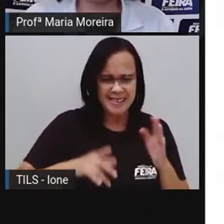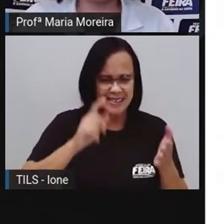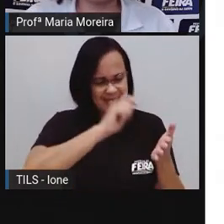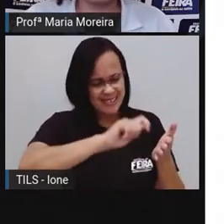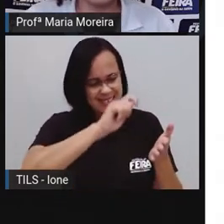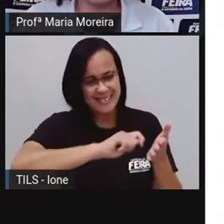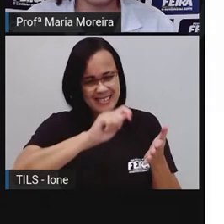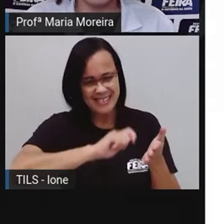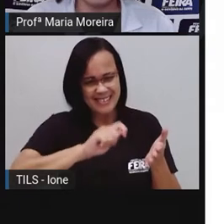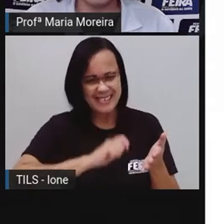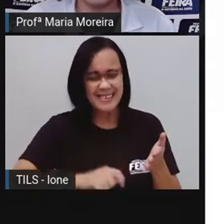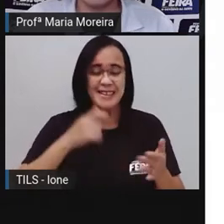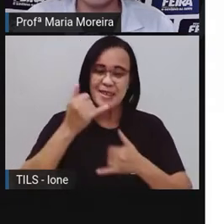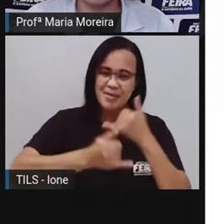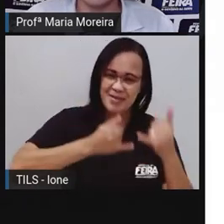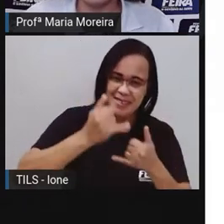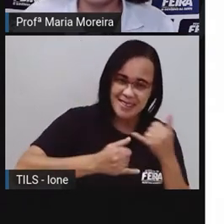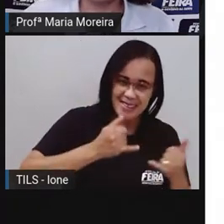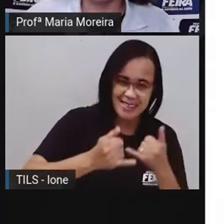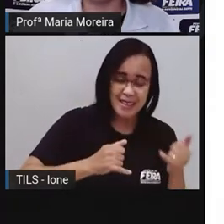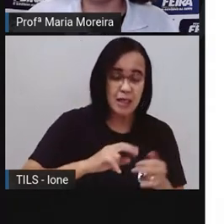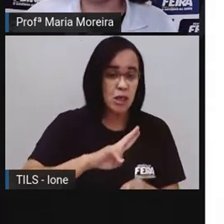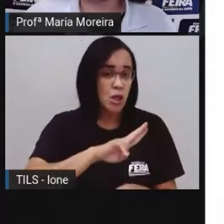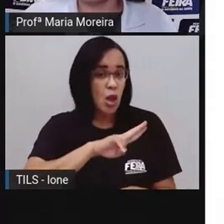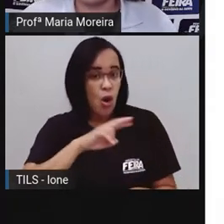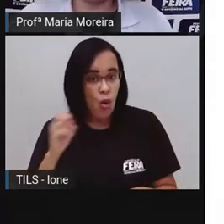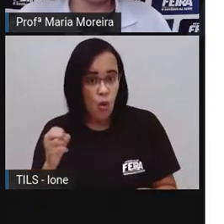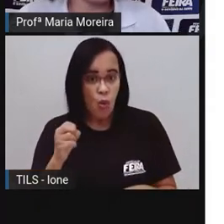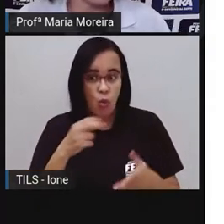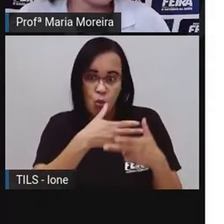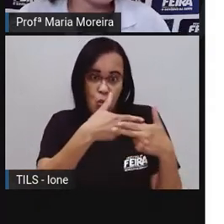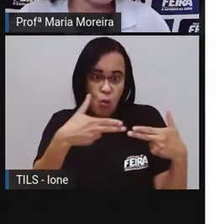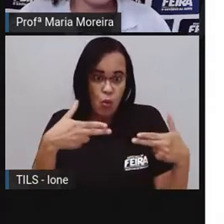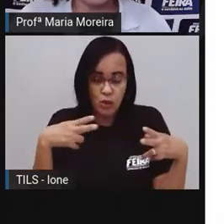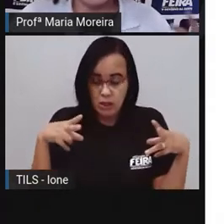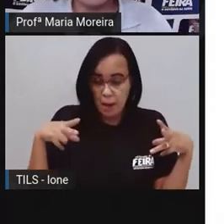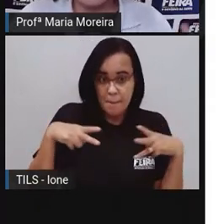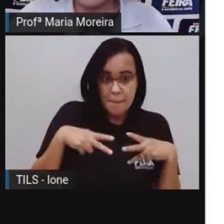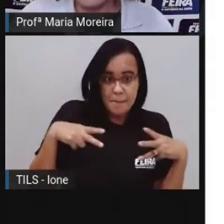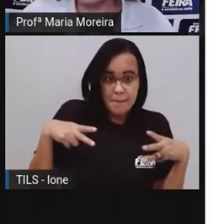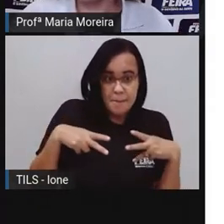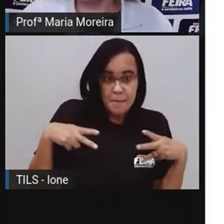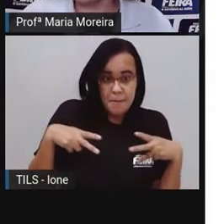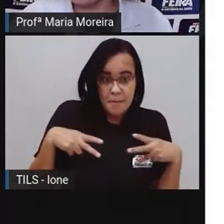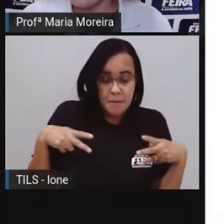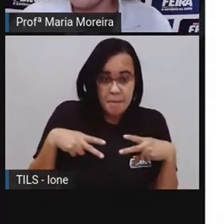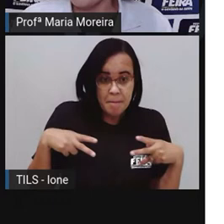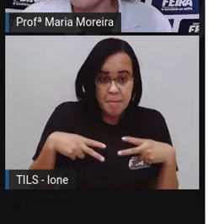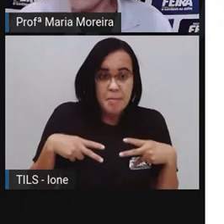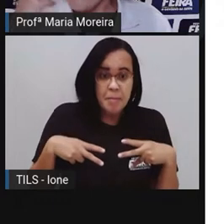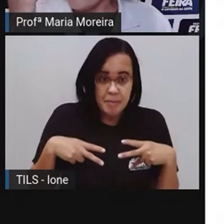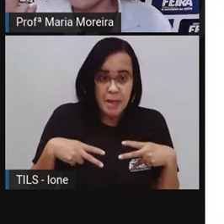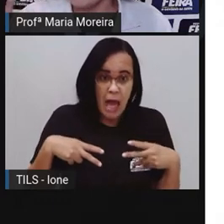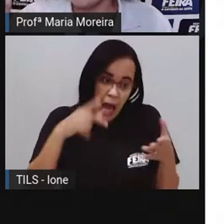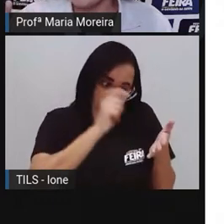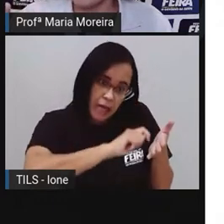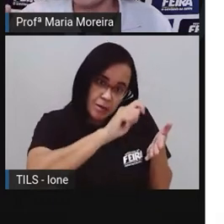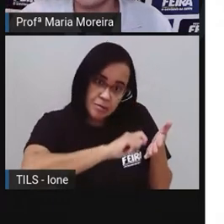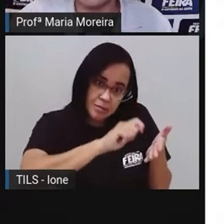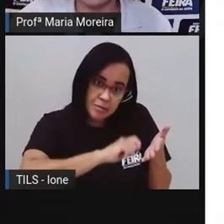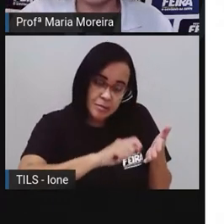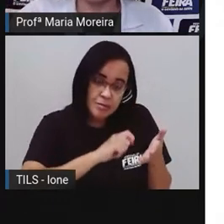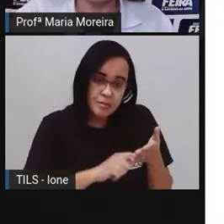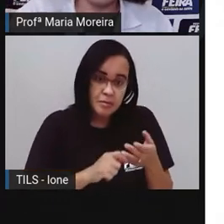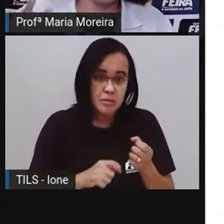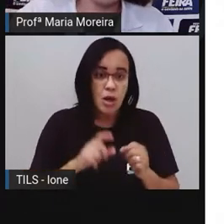subjetivos ou íntimos, né? Que, ah, tem um segredo, você fala, ah, aquela pessoa, aquela pessoa que eu conversei